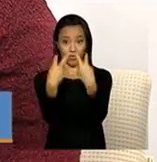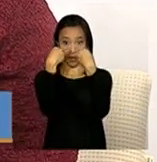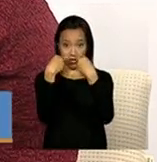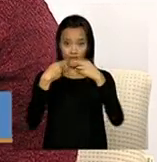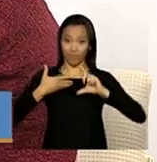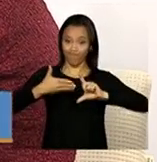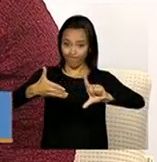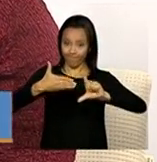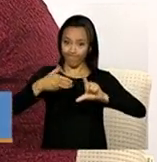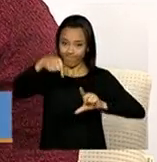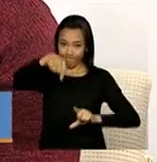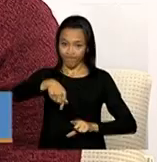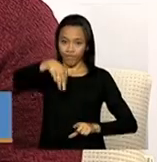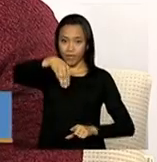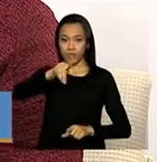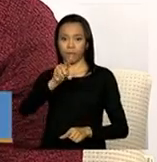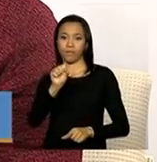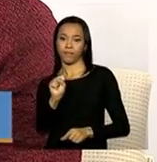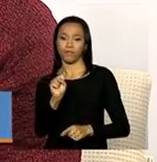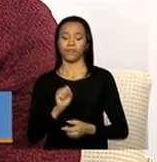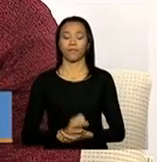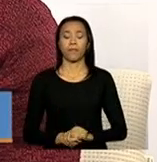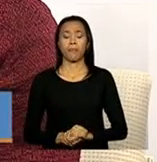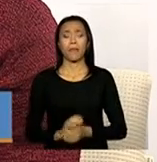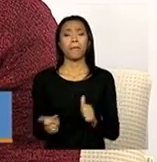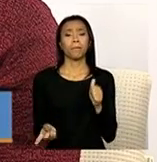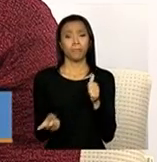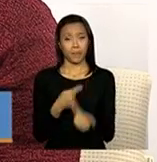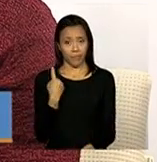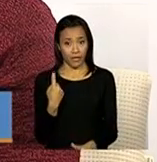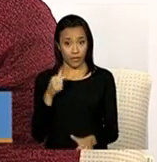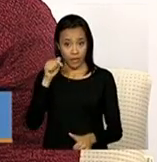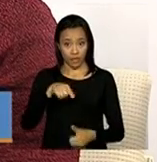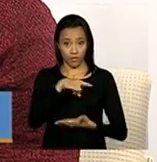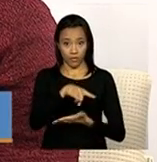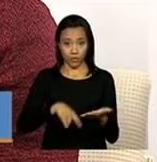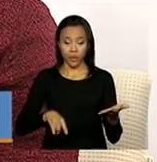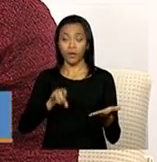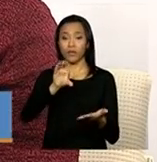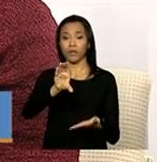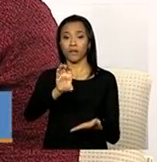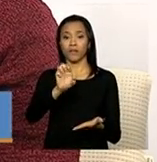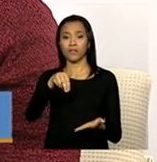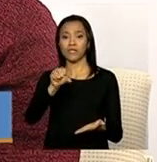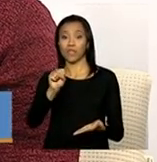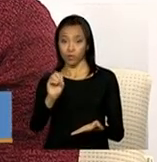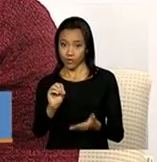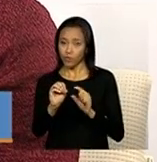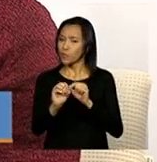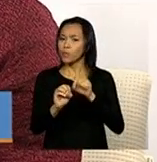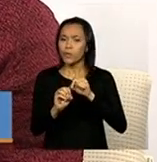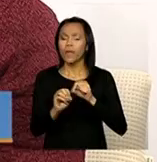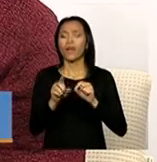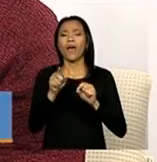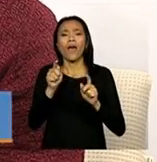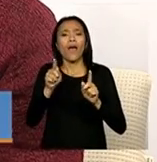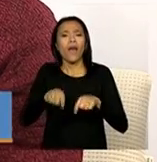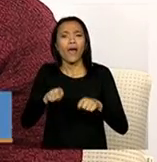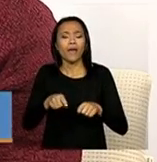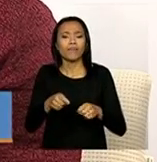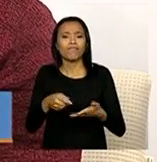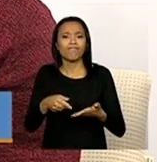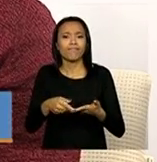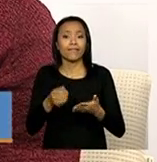Primeiro, o censo, ele tem a capacidade de tirar a